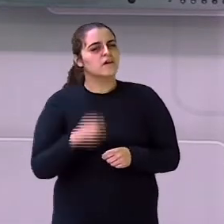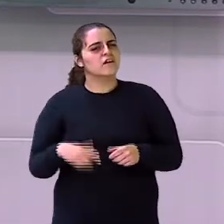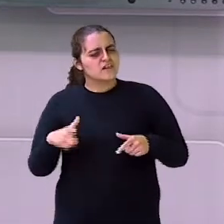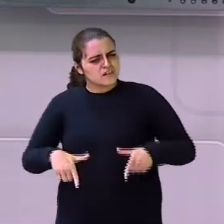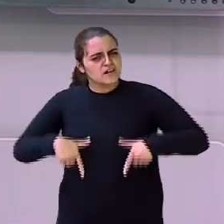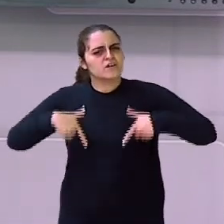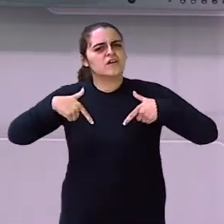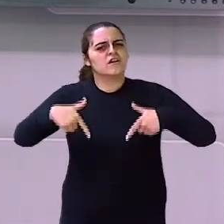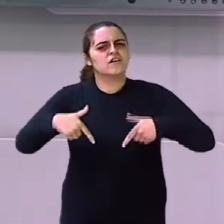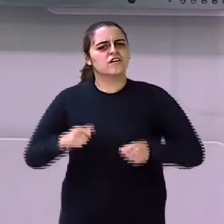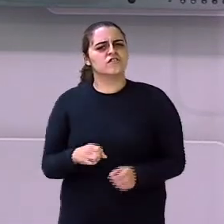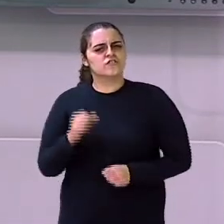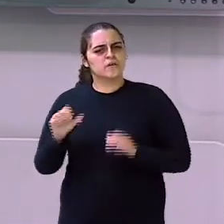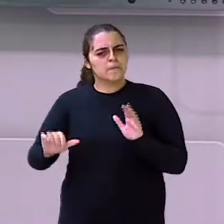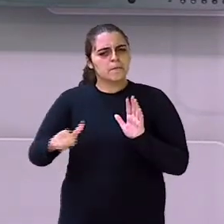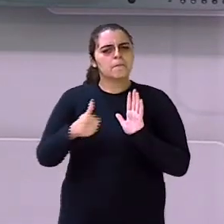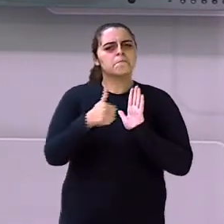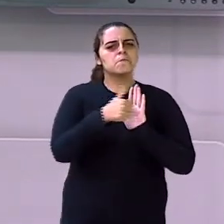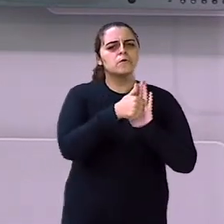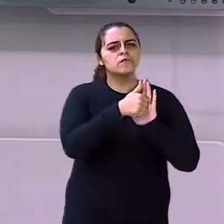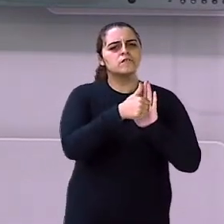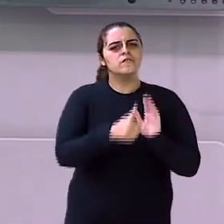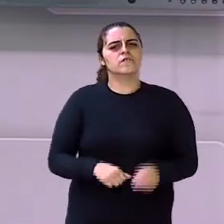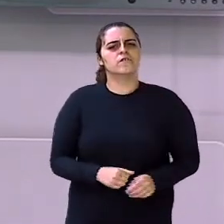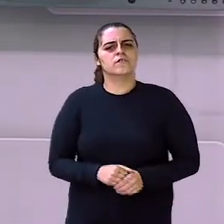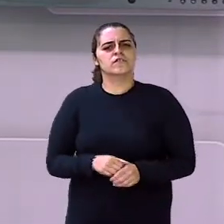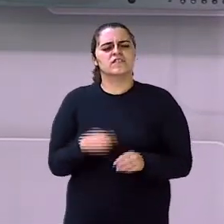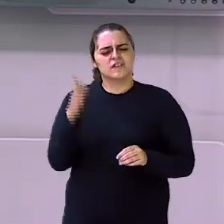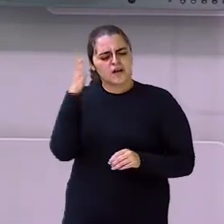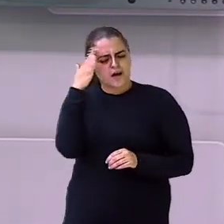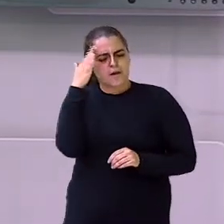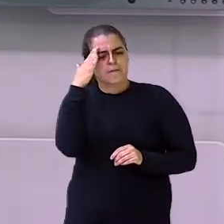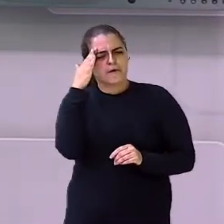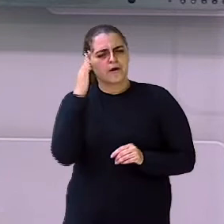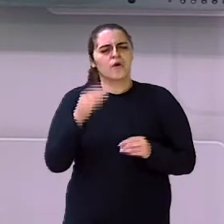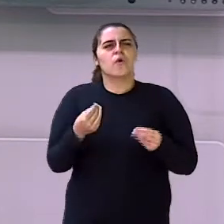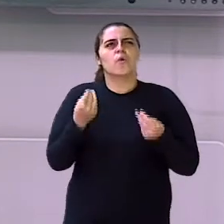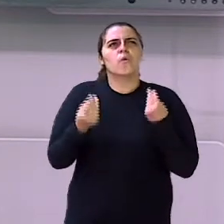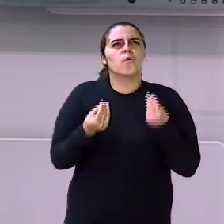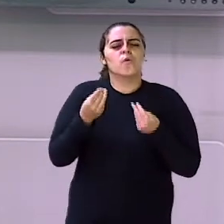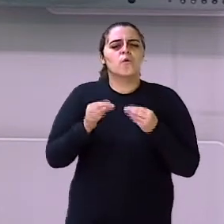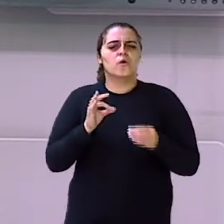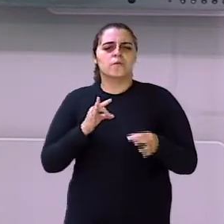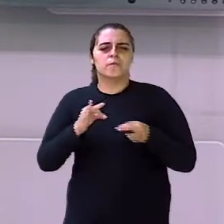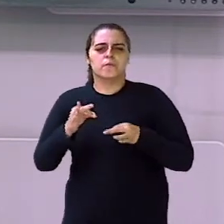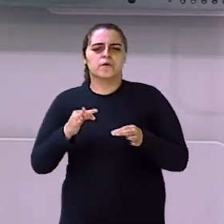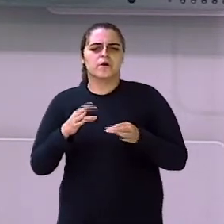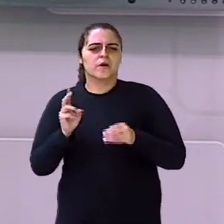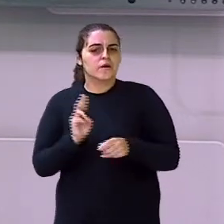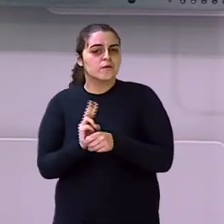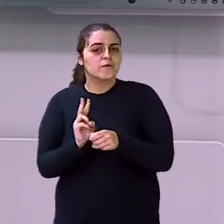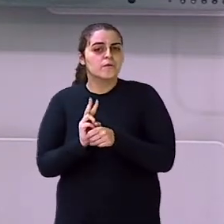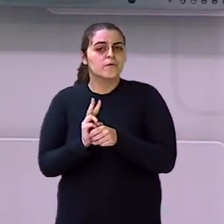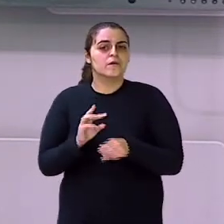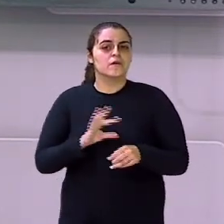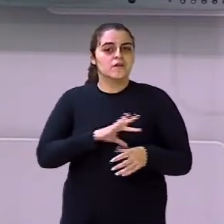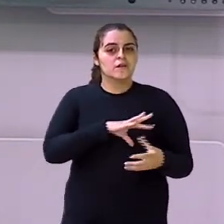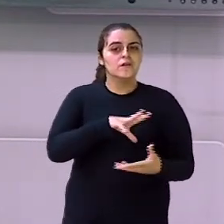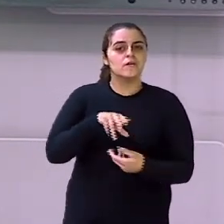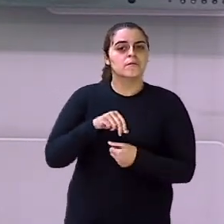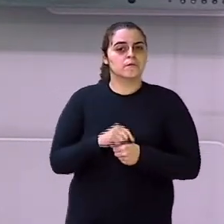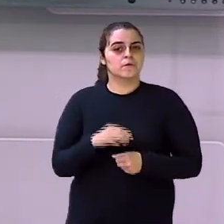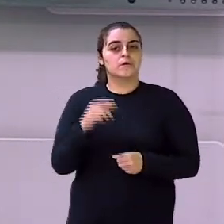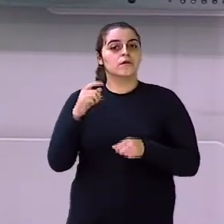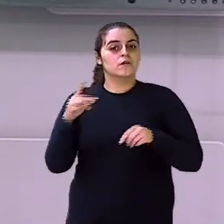atitudes positivas Saber como lidar Como cuidar E a gente vai estar mostrando aqui na aula